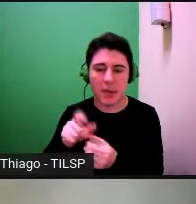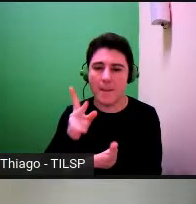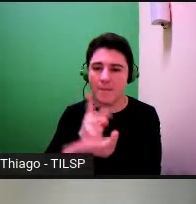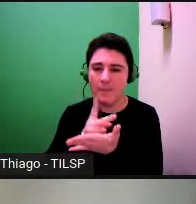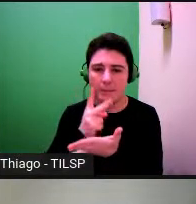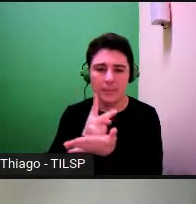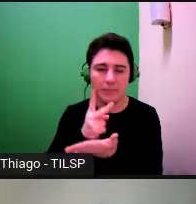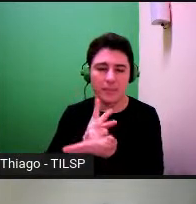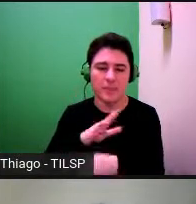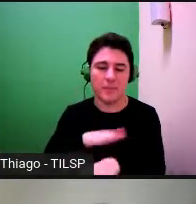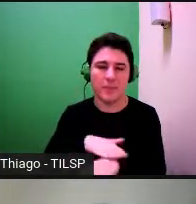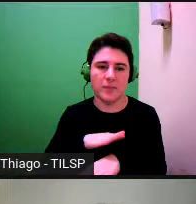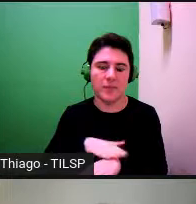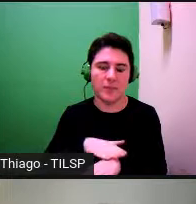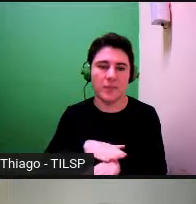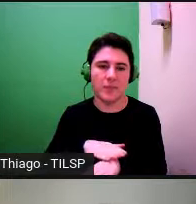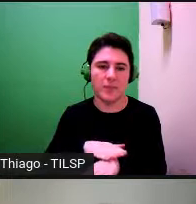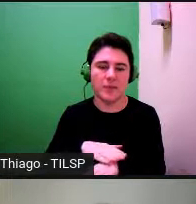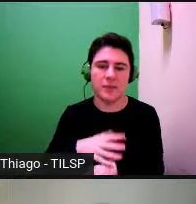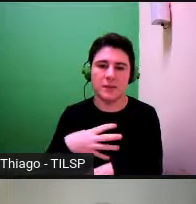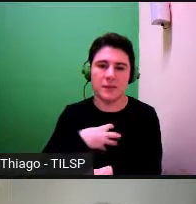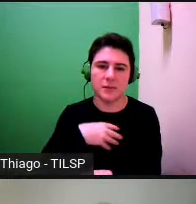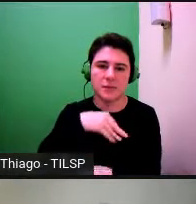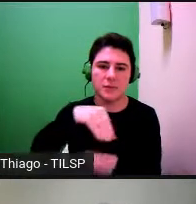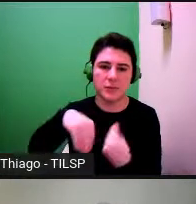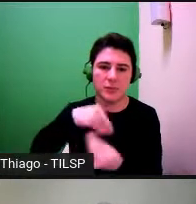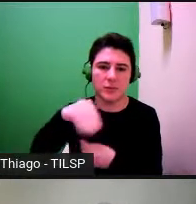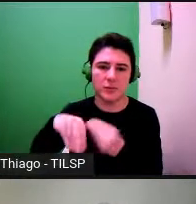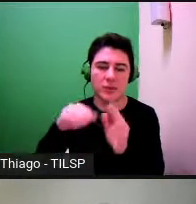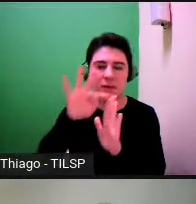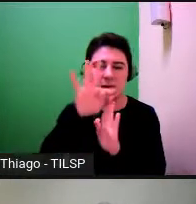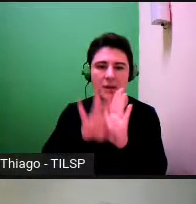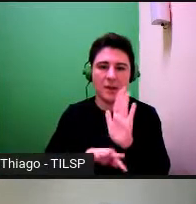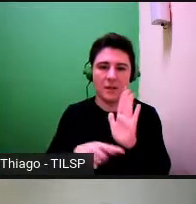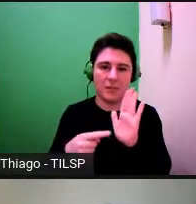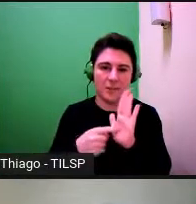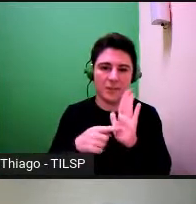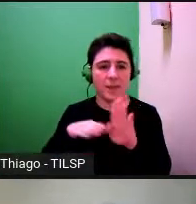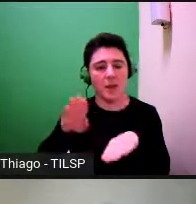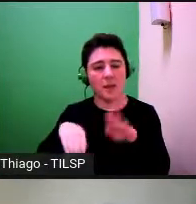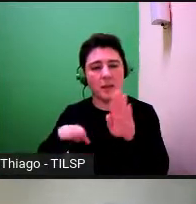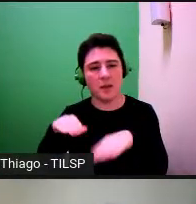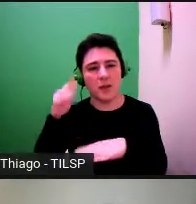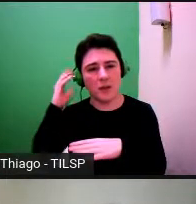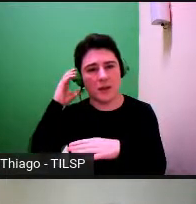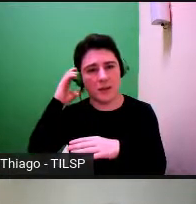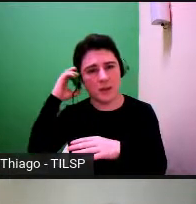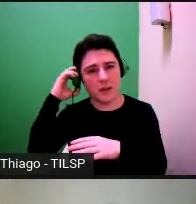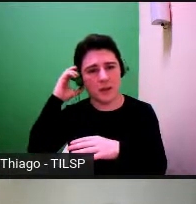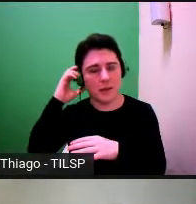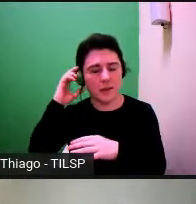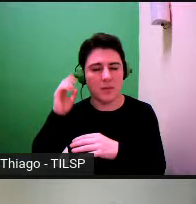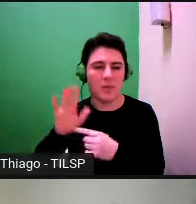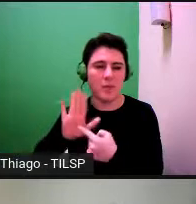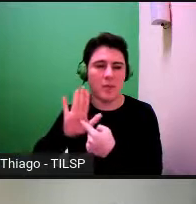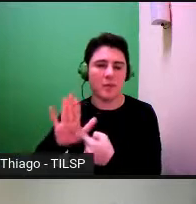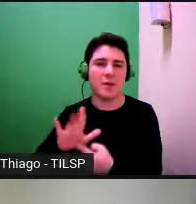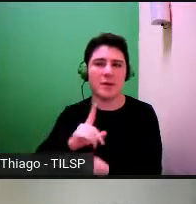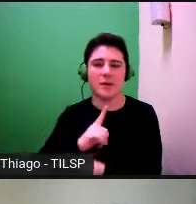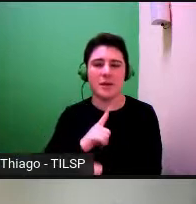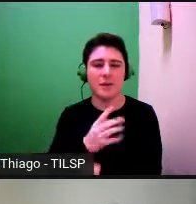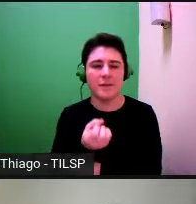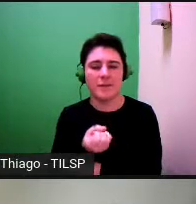digamos de forma misturada no mesmo texto às vezes isso é feito destacando as várias